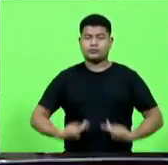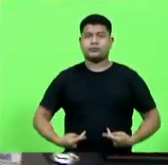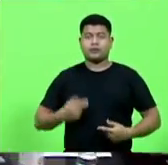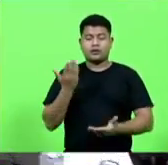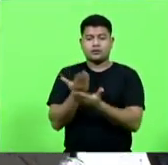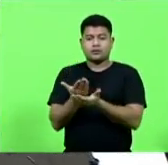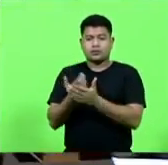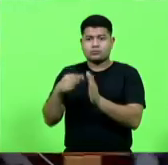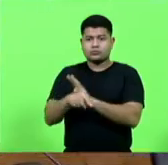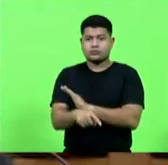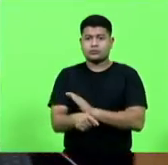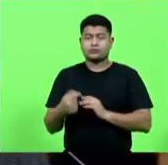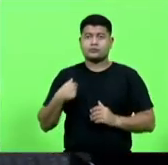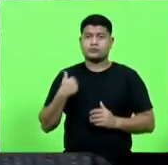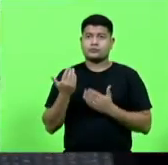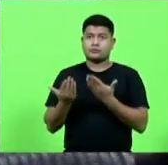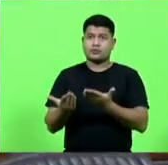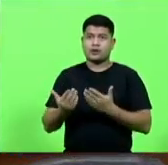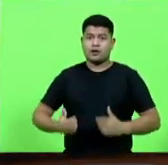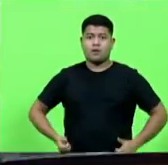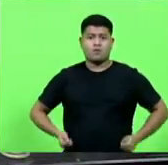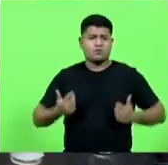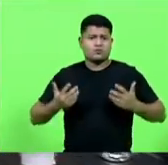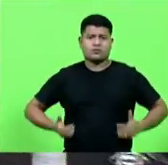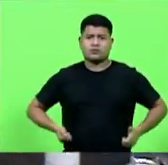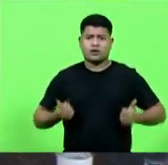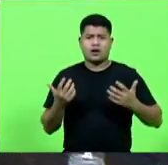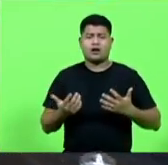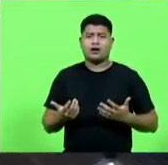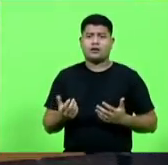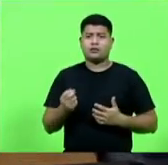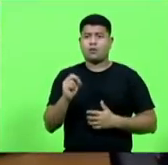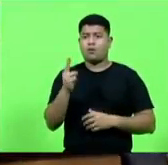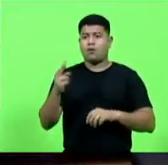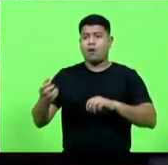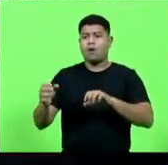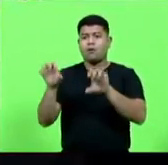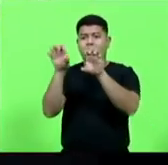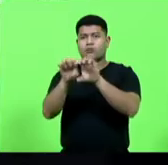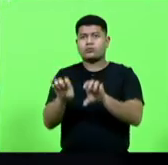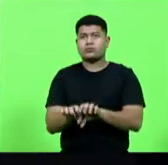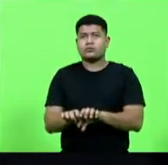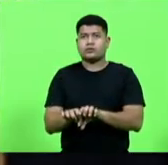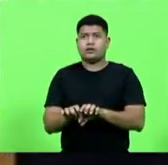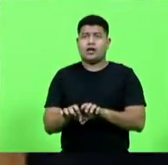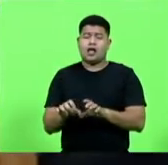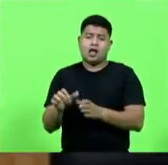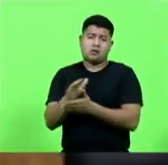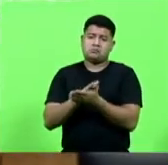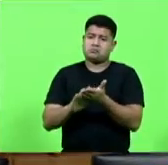e, de fato, não há um custo, não há uma estrutura diferenciada, não há nada